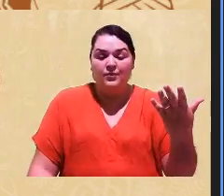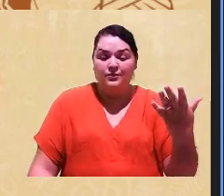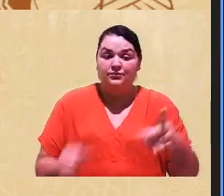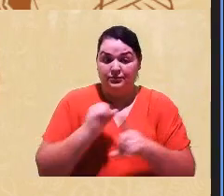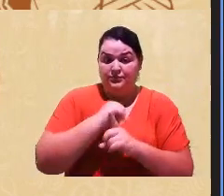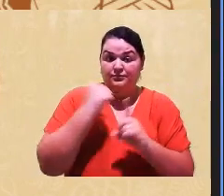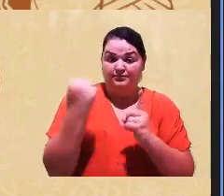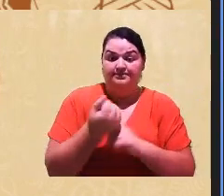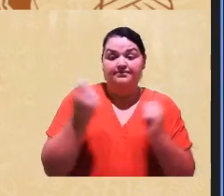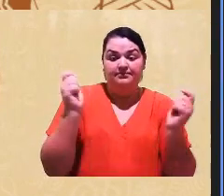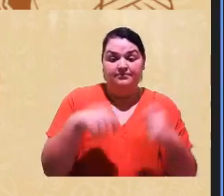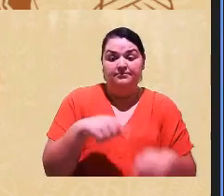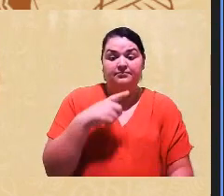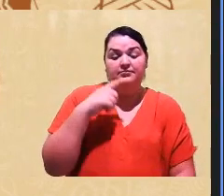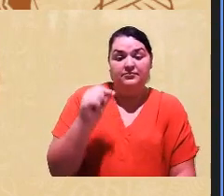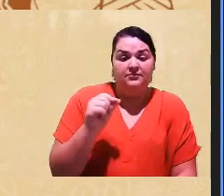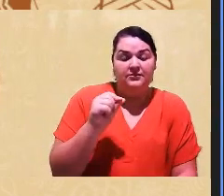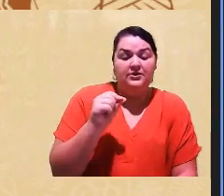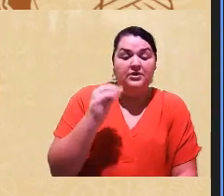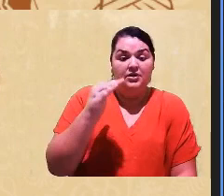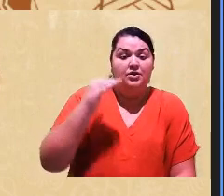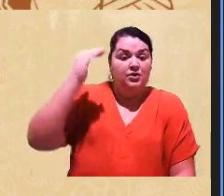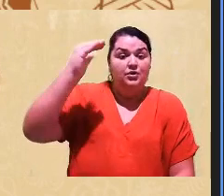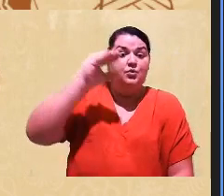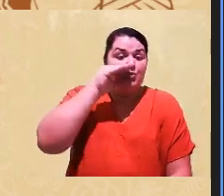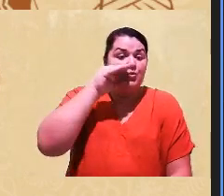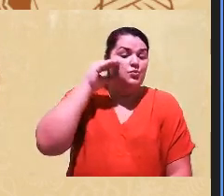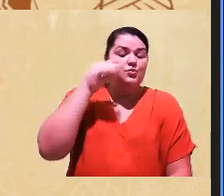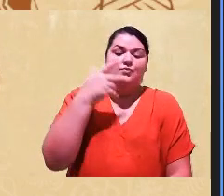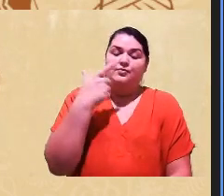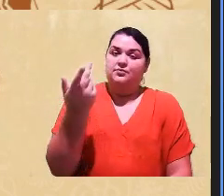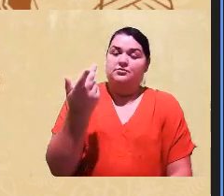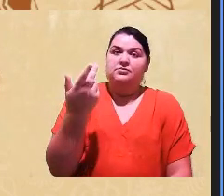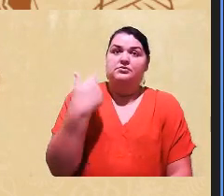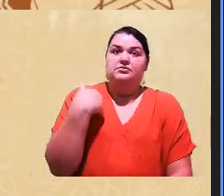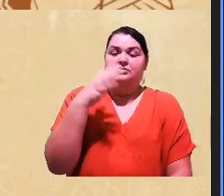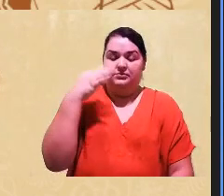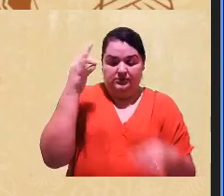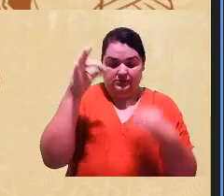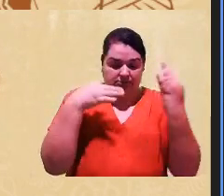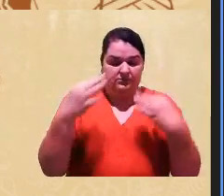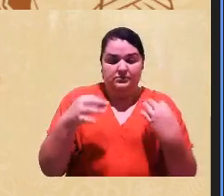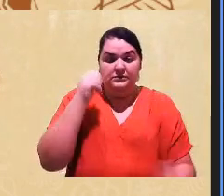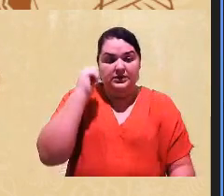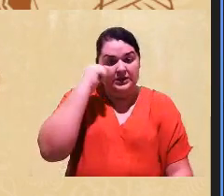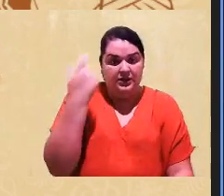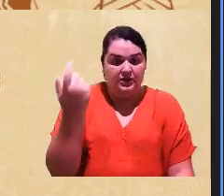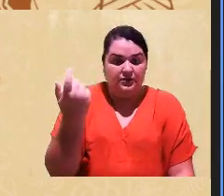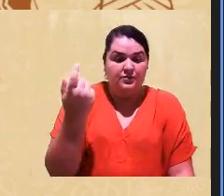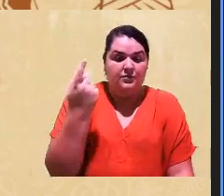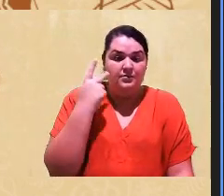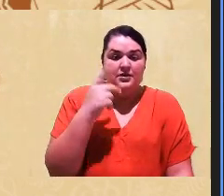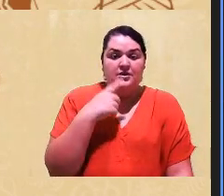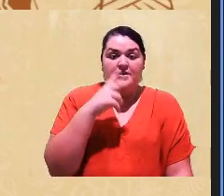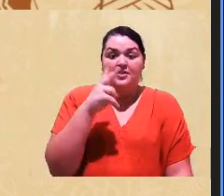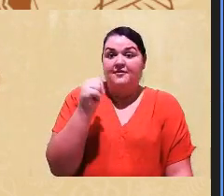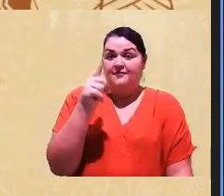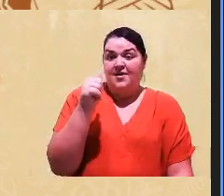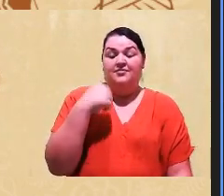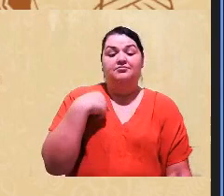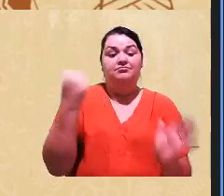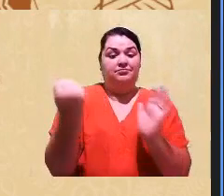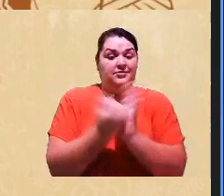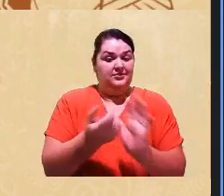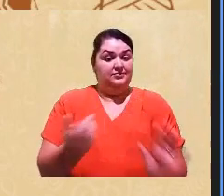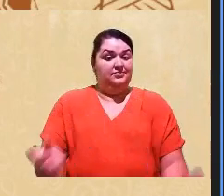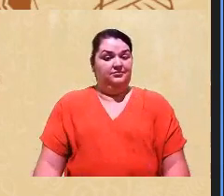jovem ou um adulto diga lá, bom, eu vou lá me pintar de negro para ficar com a vaga, é óbvio que